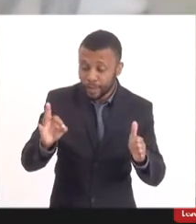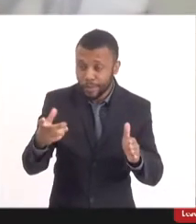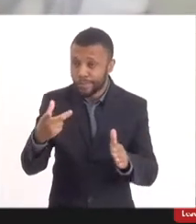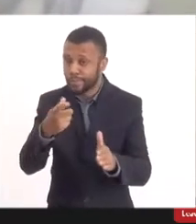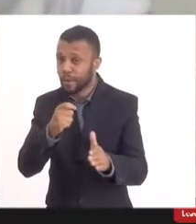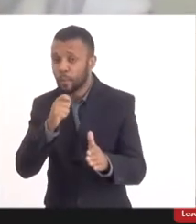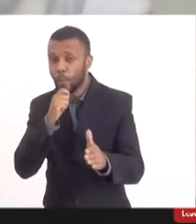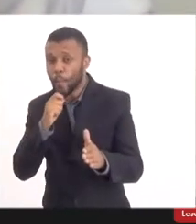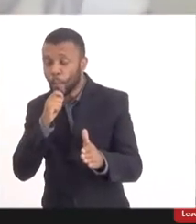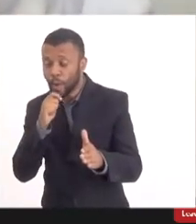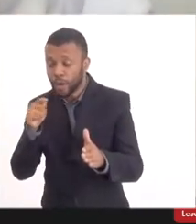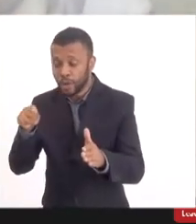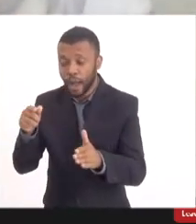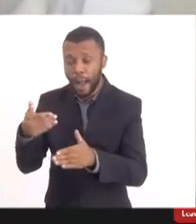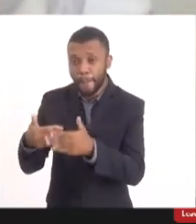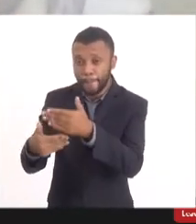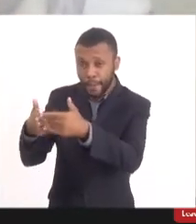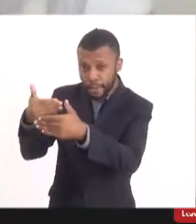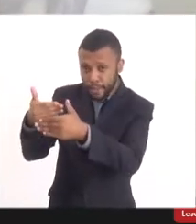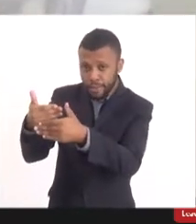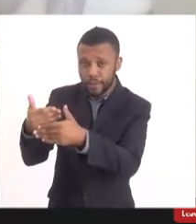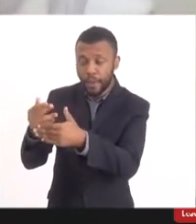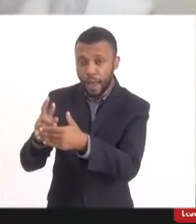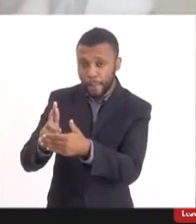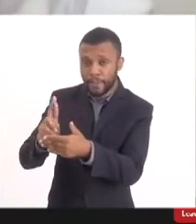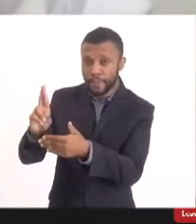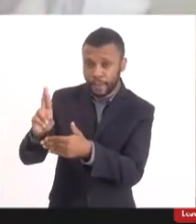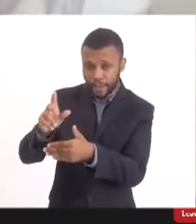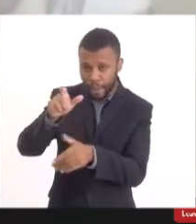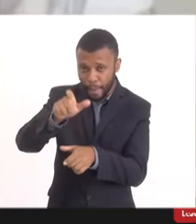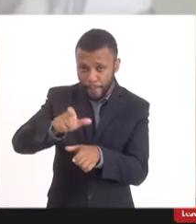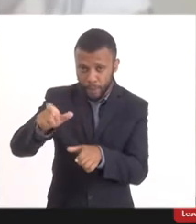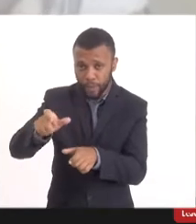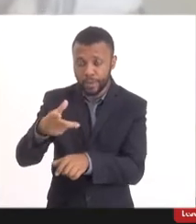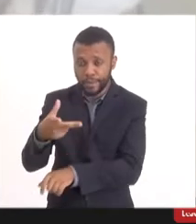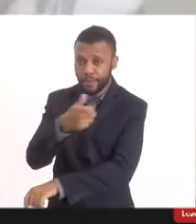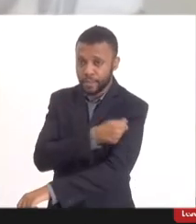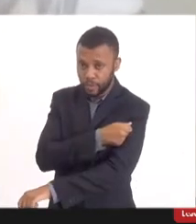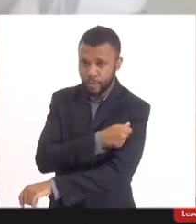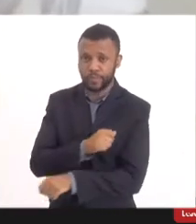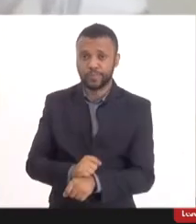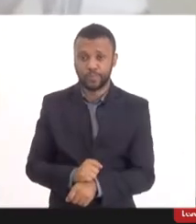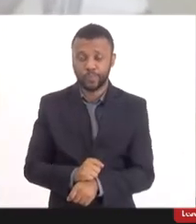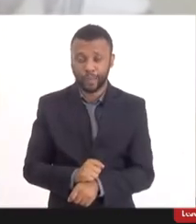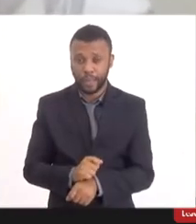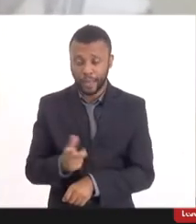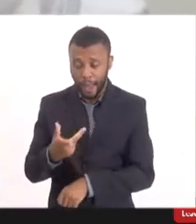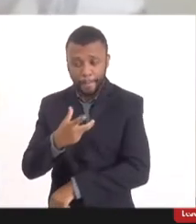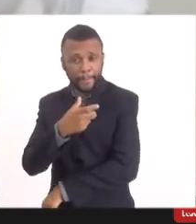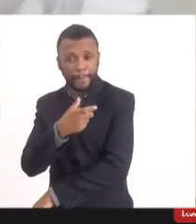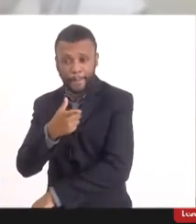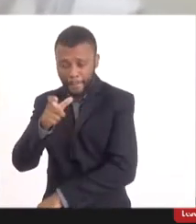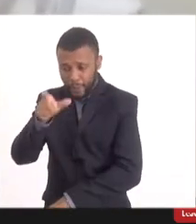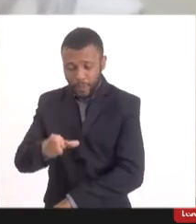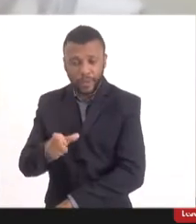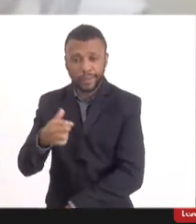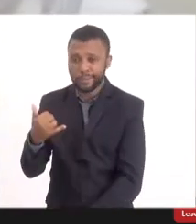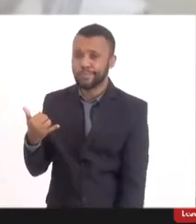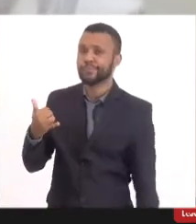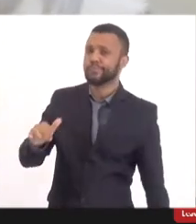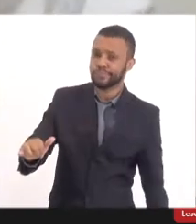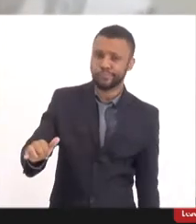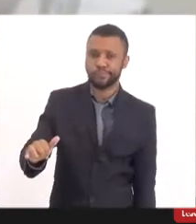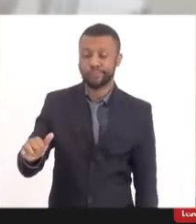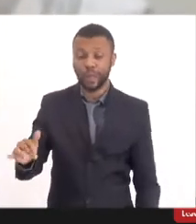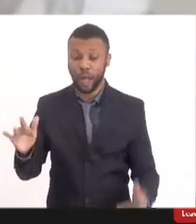representam as pessoas que foram vacinadas. Uma pessoa não vacinada, ela não consegue ter contato com outra não vacinada porque as pessoas vacinadas